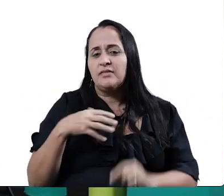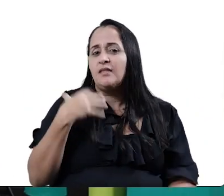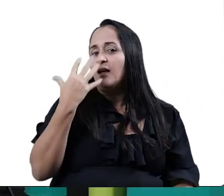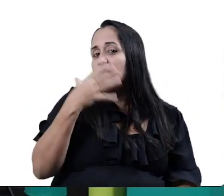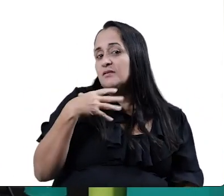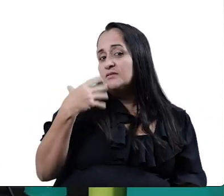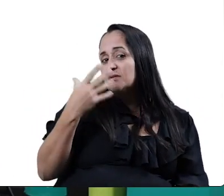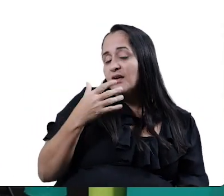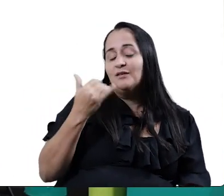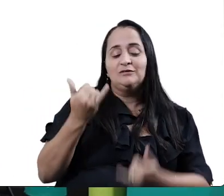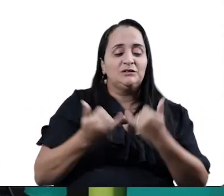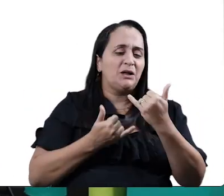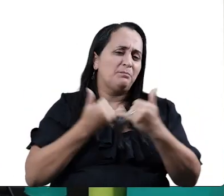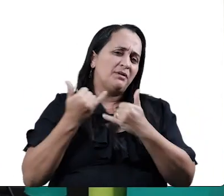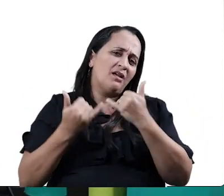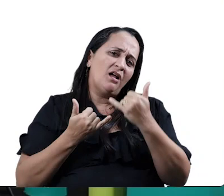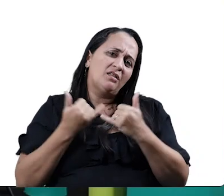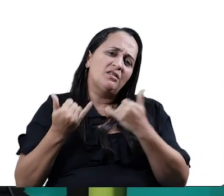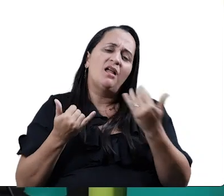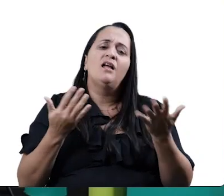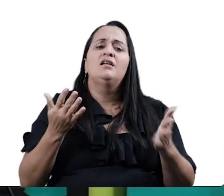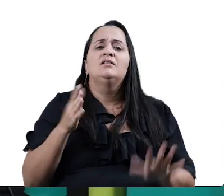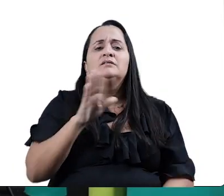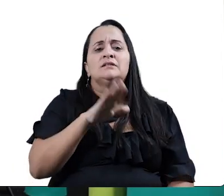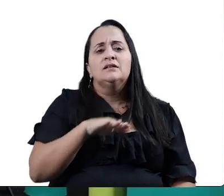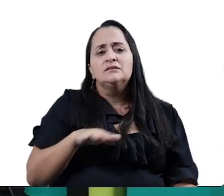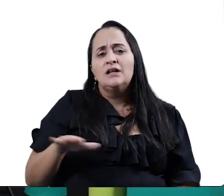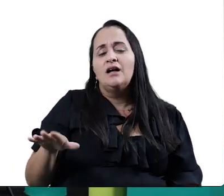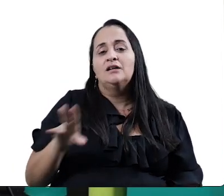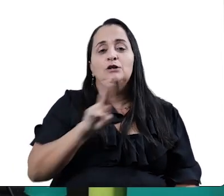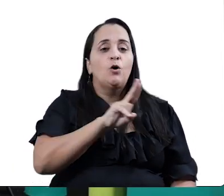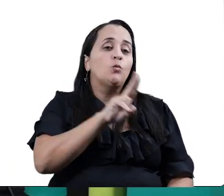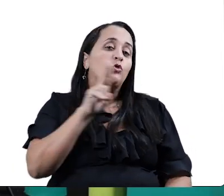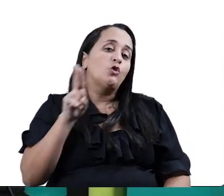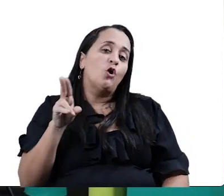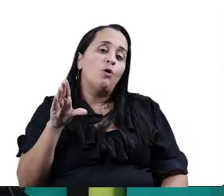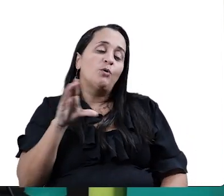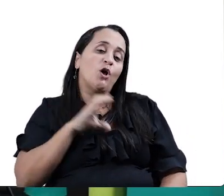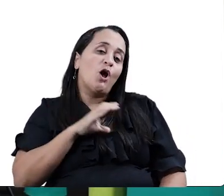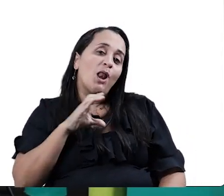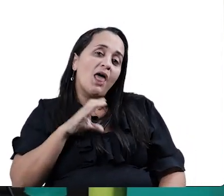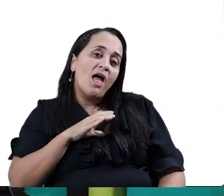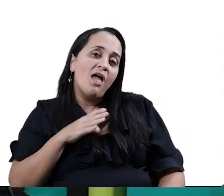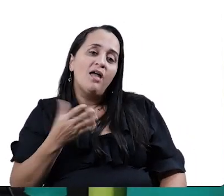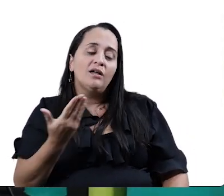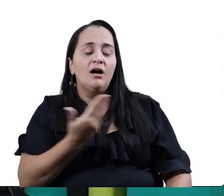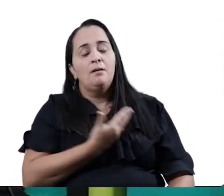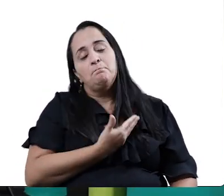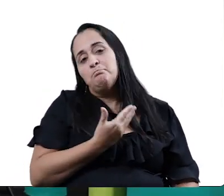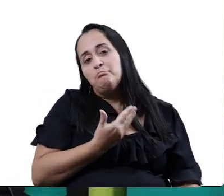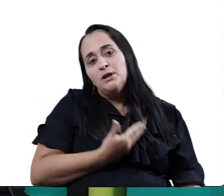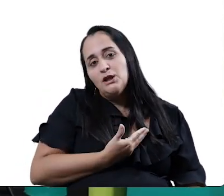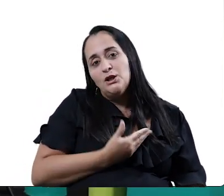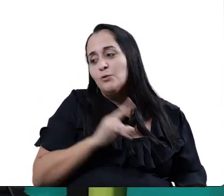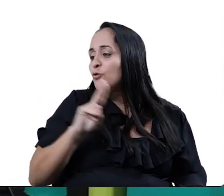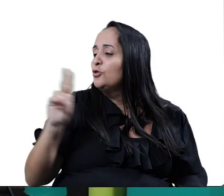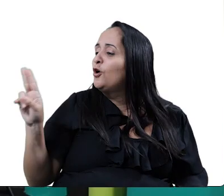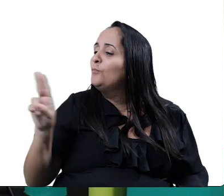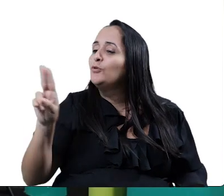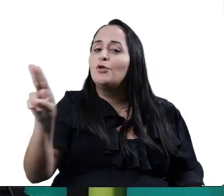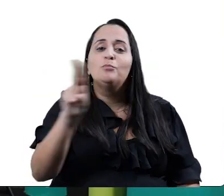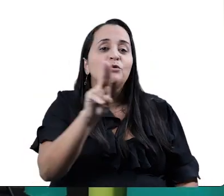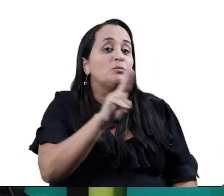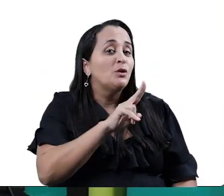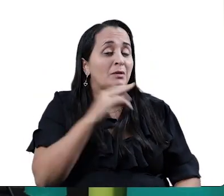das brincadeiras cantadas, Podemos aprender o nome dos coleguinhas, o nome dos nossos amiguinhos. Não é